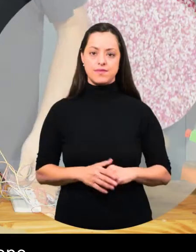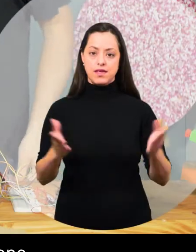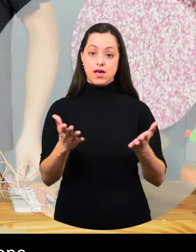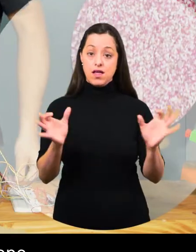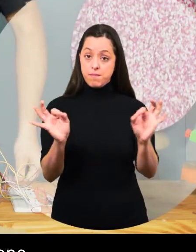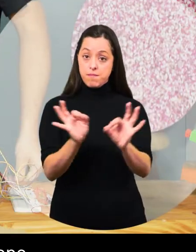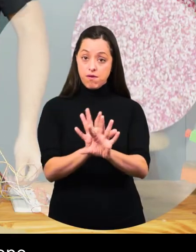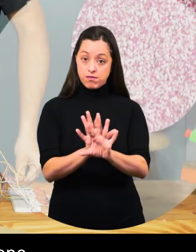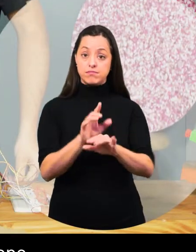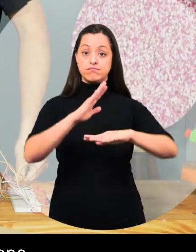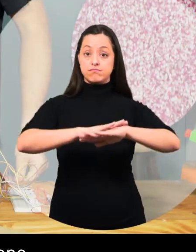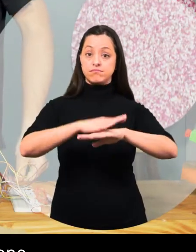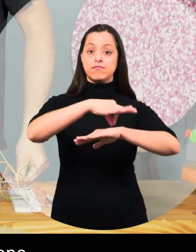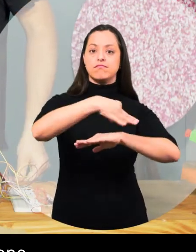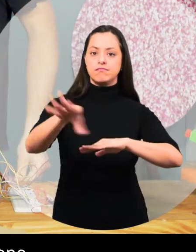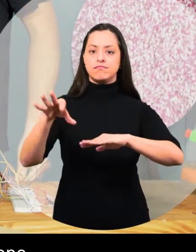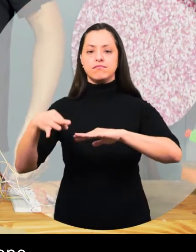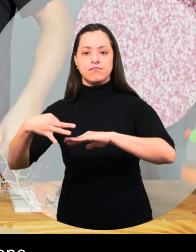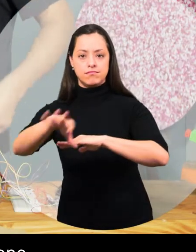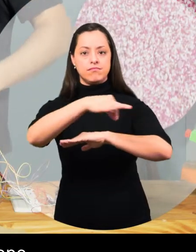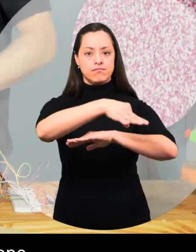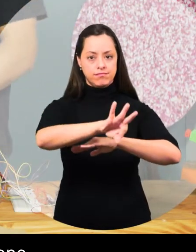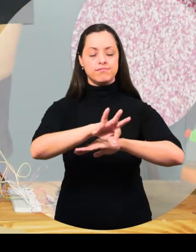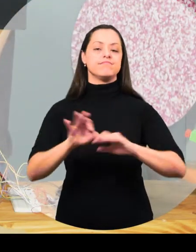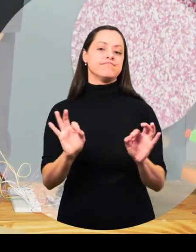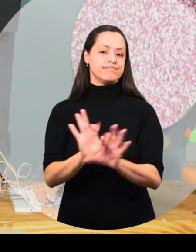Agora que a cola secou, gente vai tirar a fita crepe.